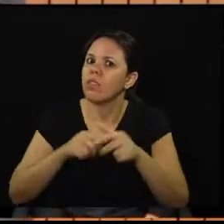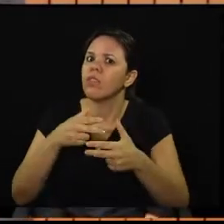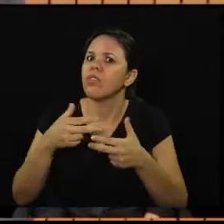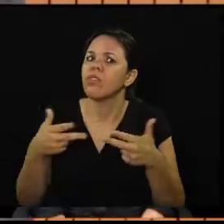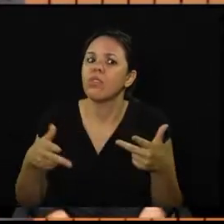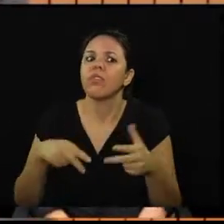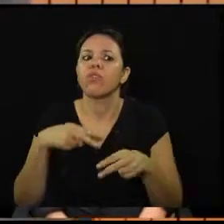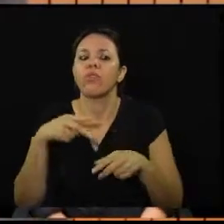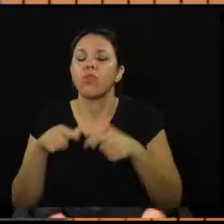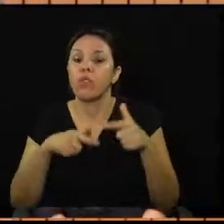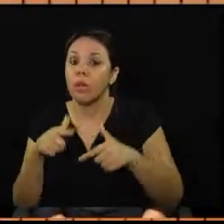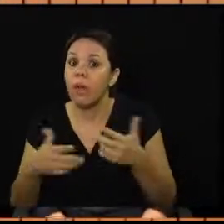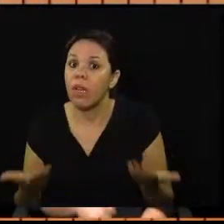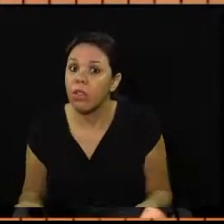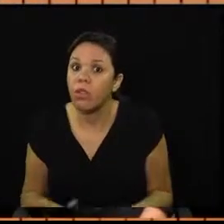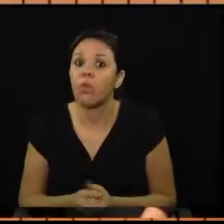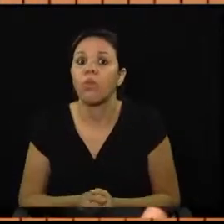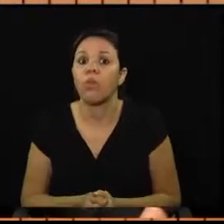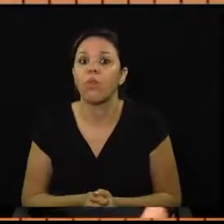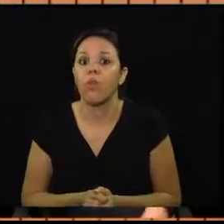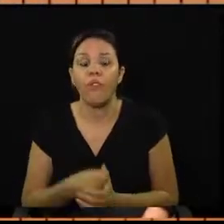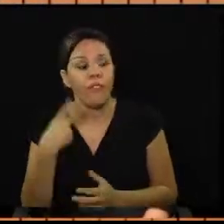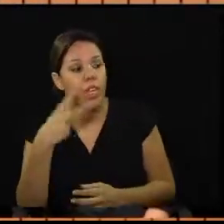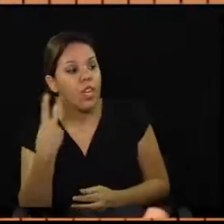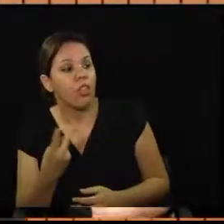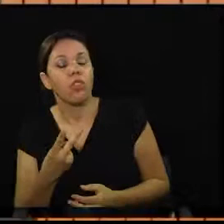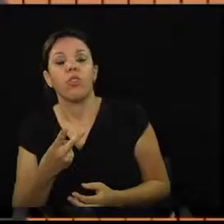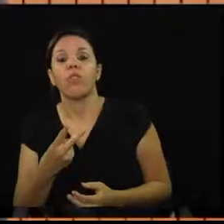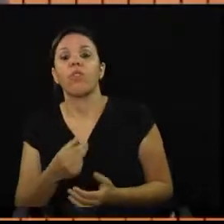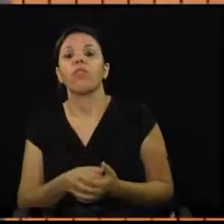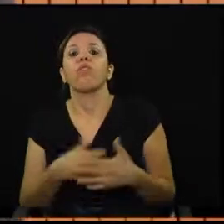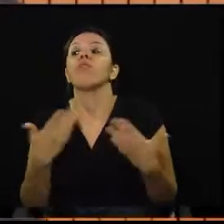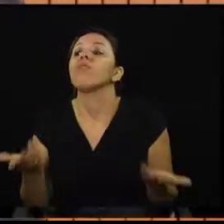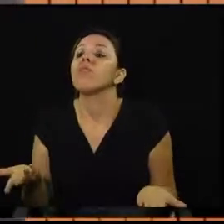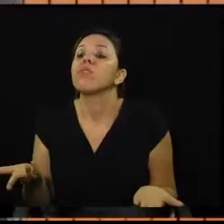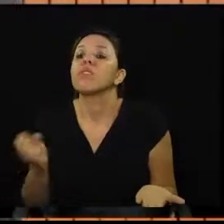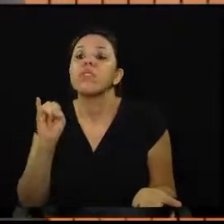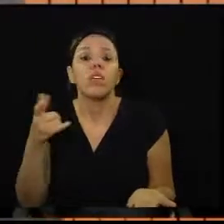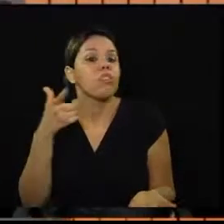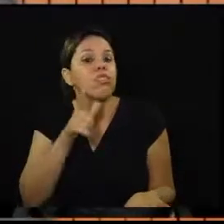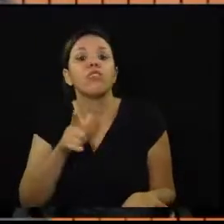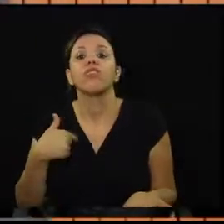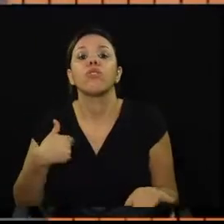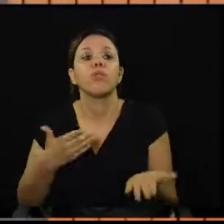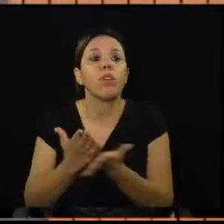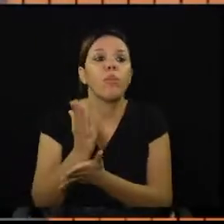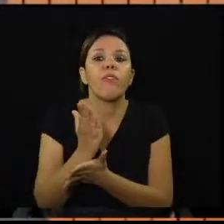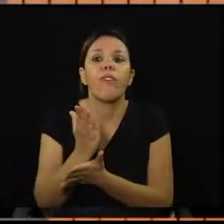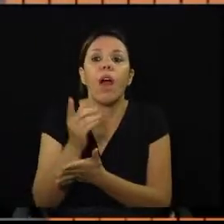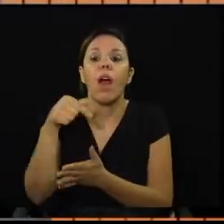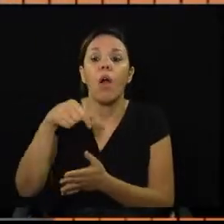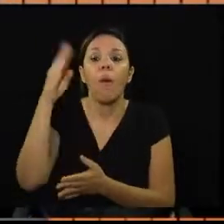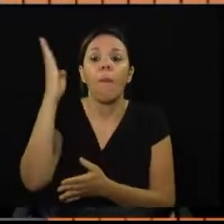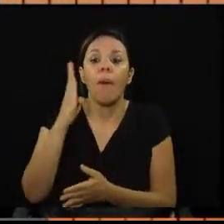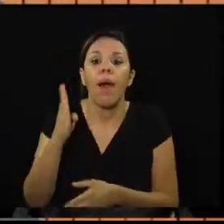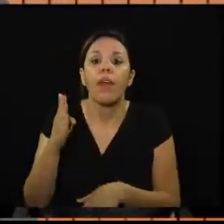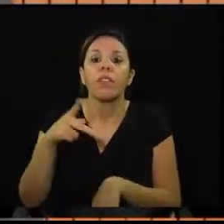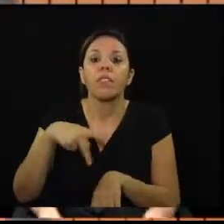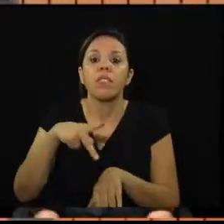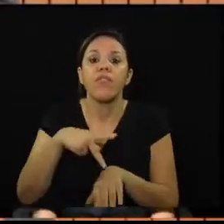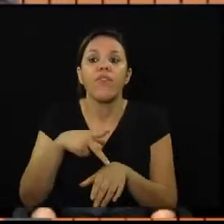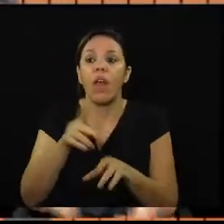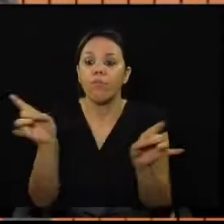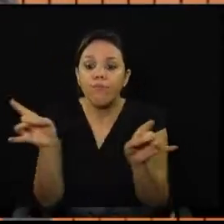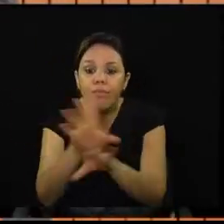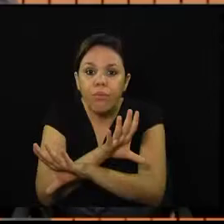vereador Jorge. Se a gente não aprovar a reforma da Previdência, o país vai acabar. É natural que não